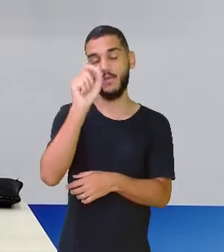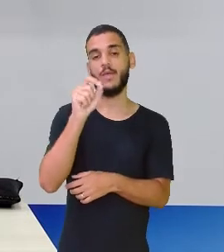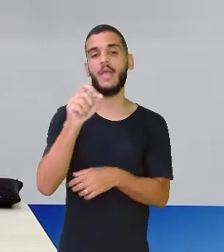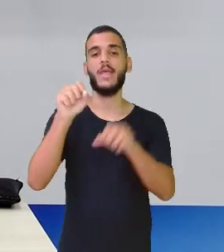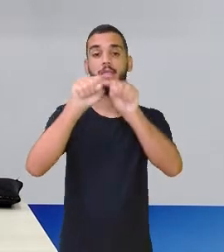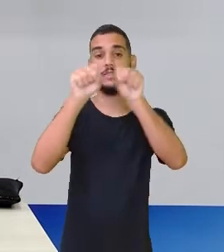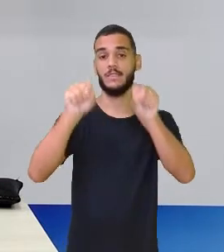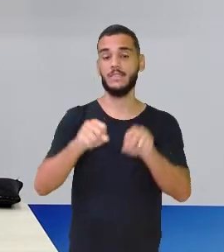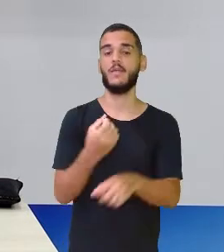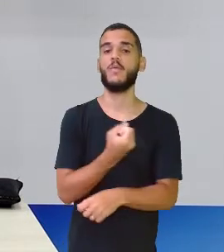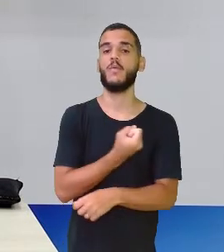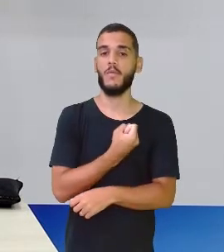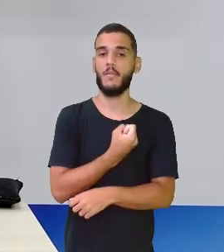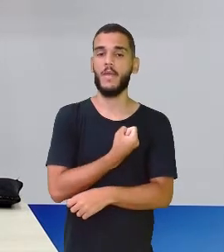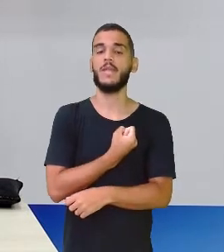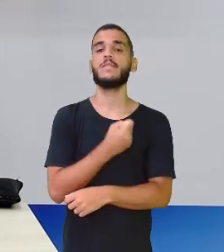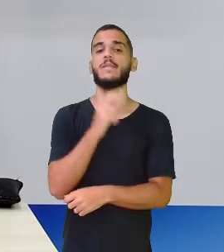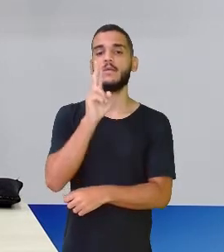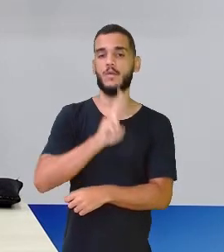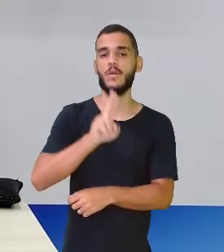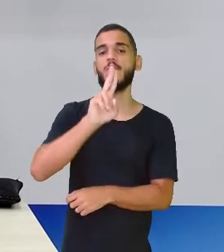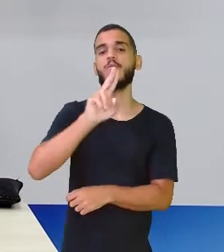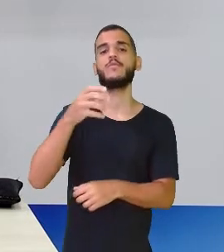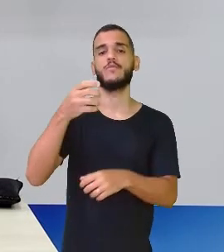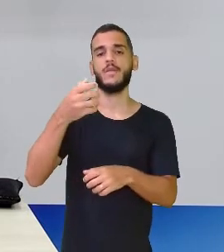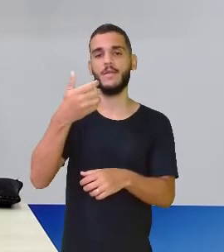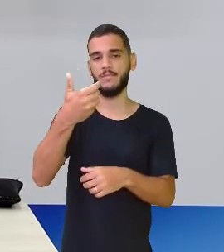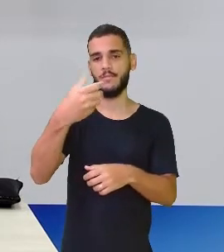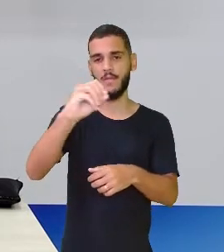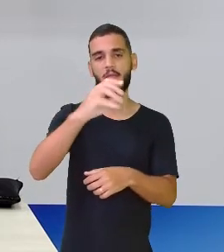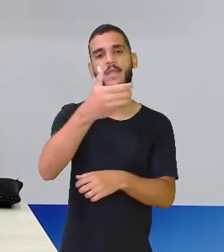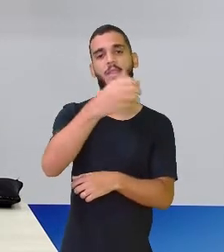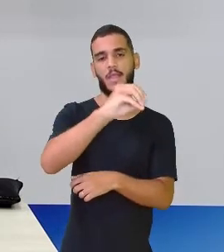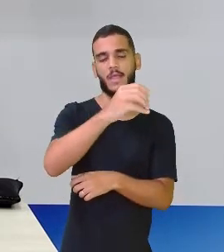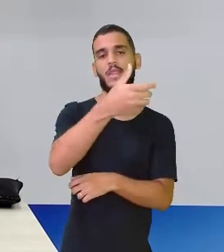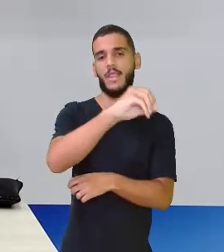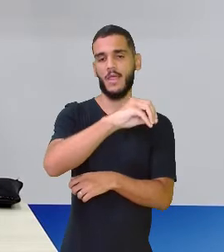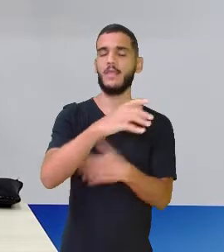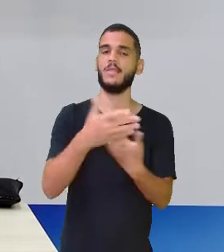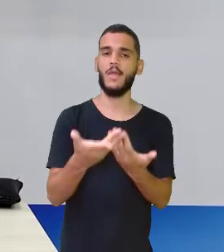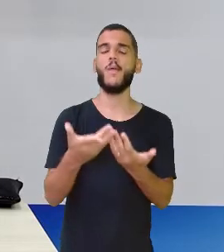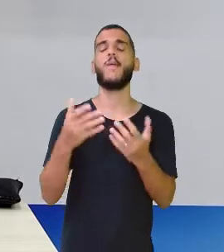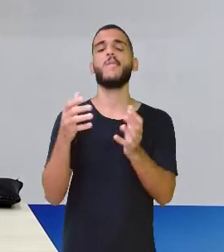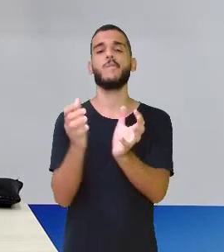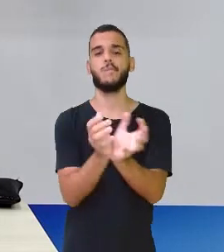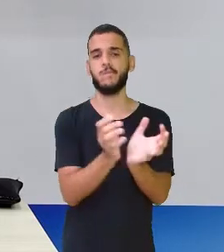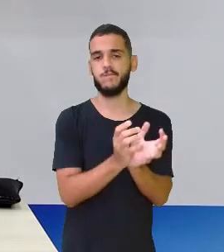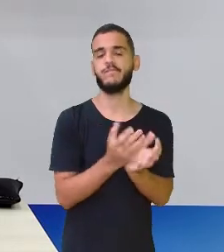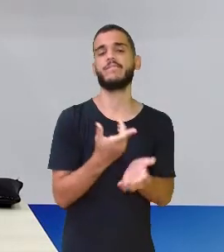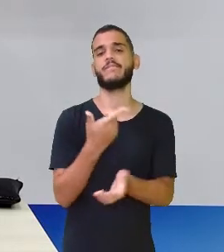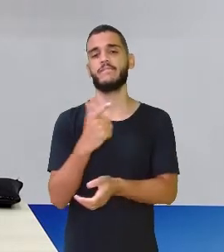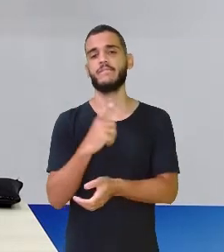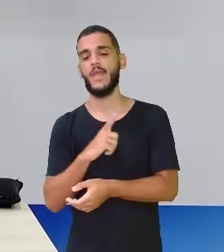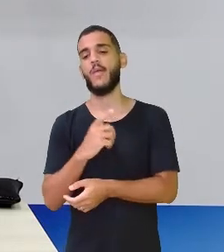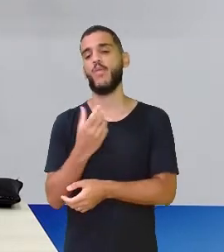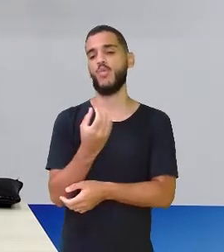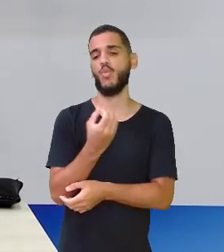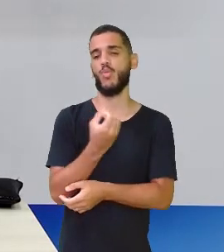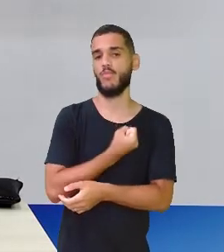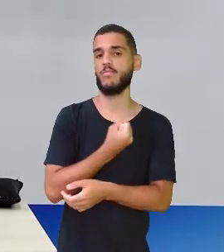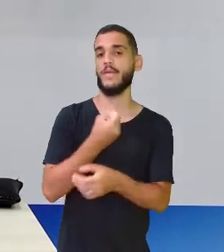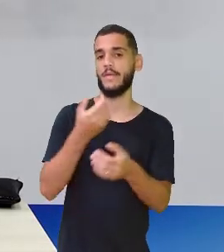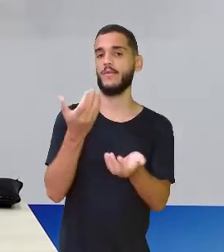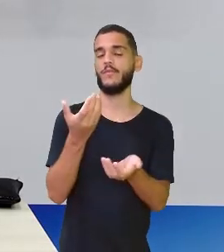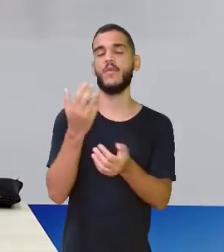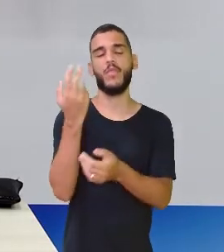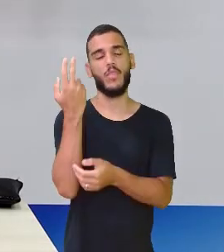decimal e sabe que esse agrupamento acontece independente dos números serem inteiros ou não.